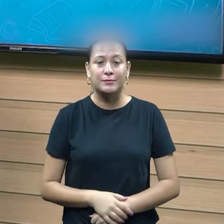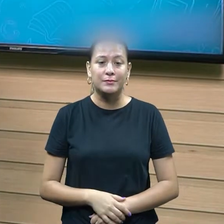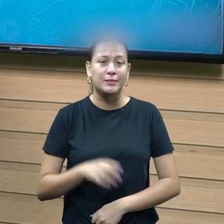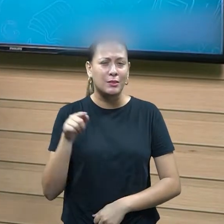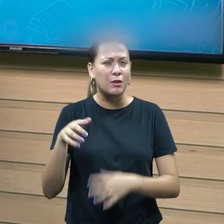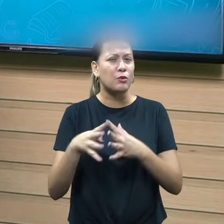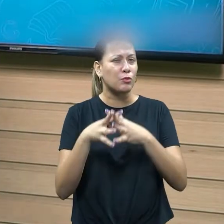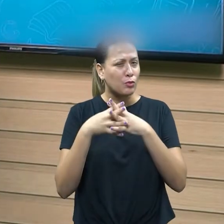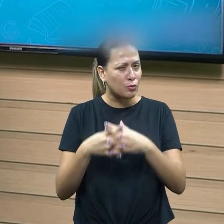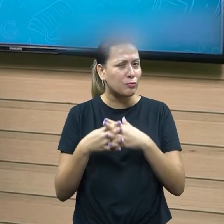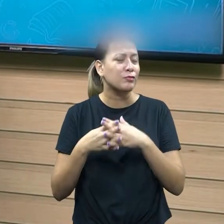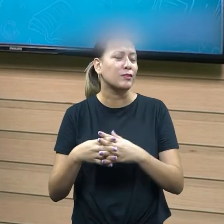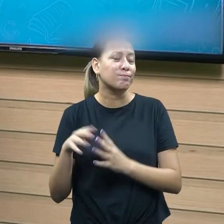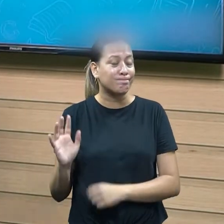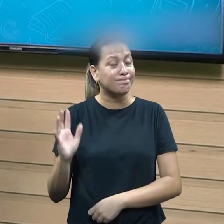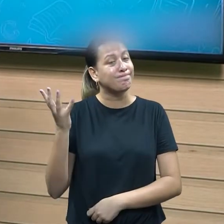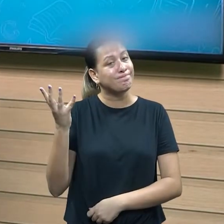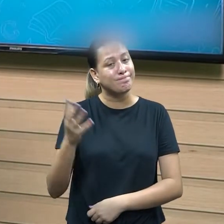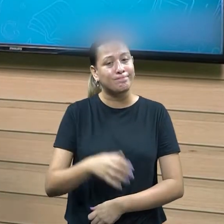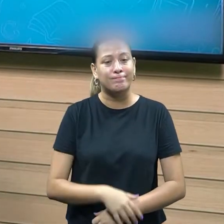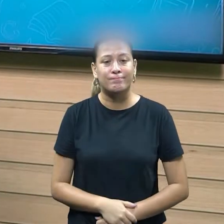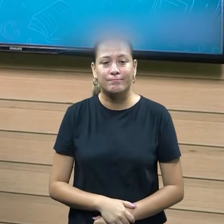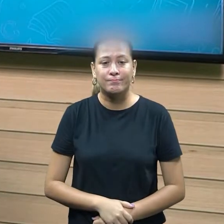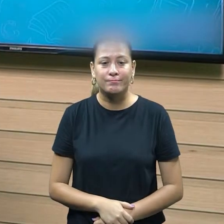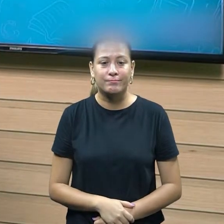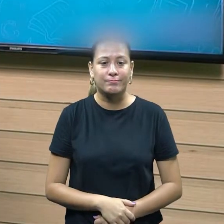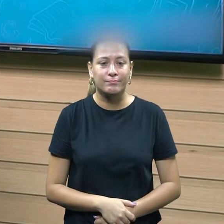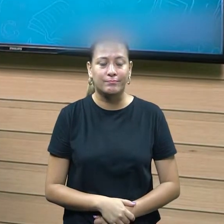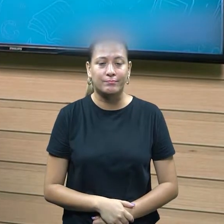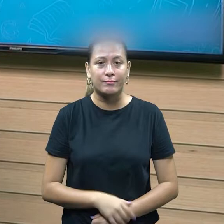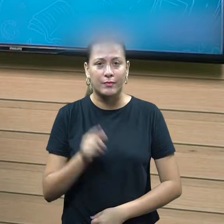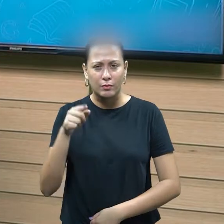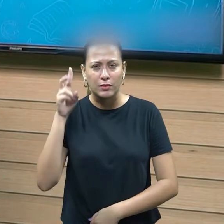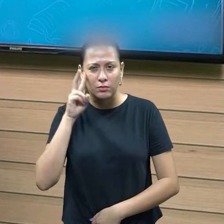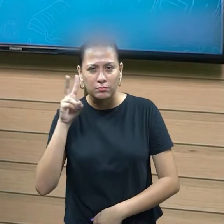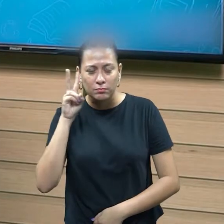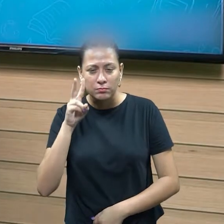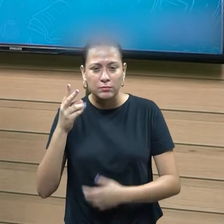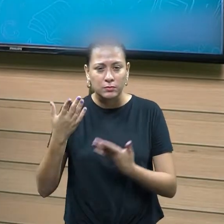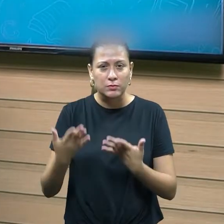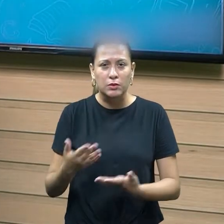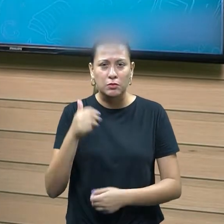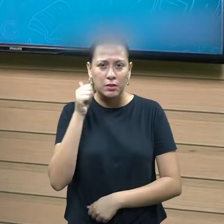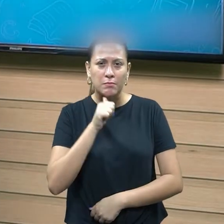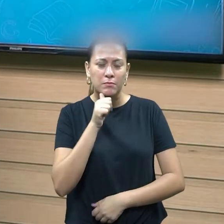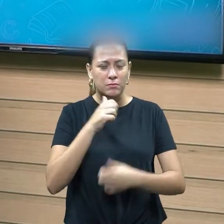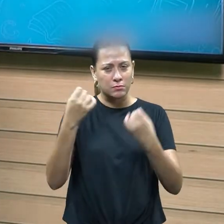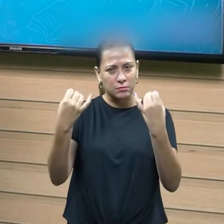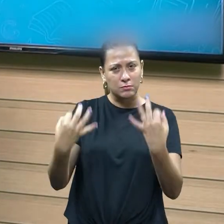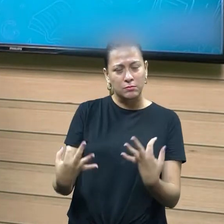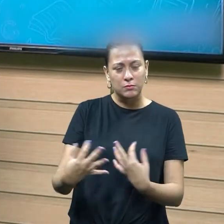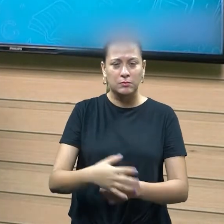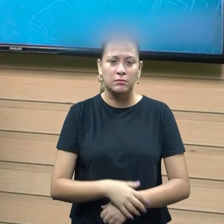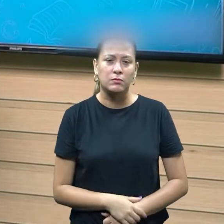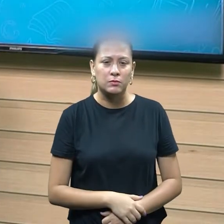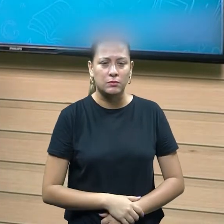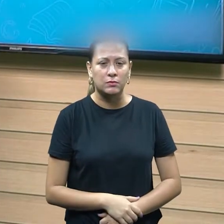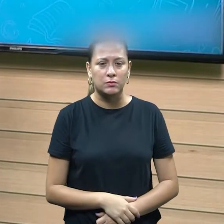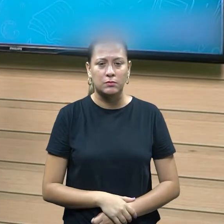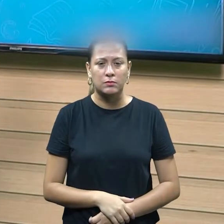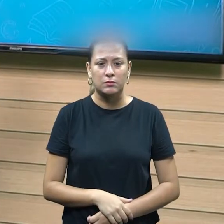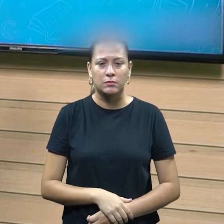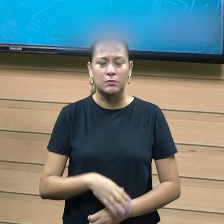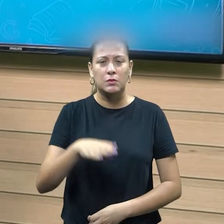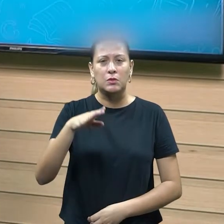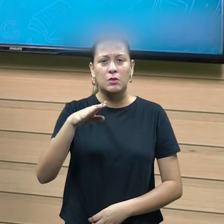questão do conflito e vai surgir. E aí vocês estão lembrando que a Tajana falou sobre a questão da barganha então